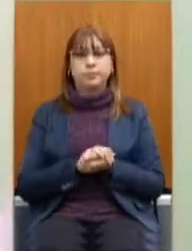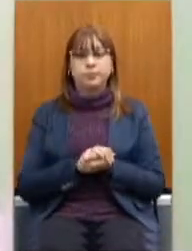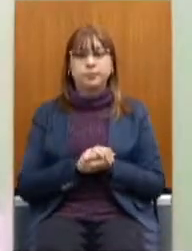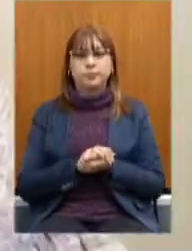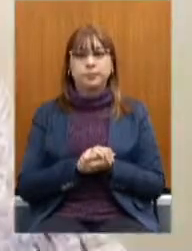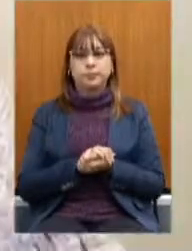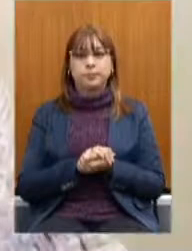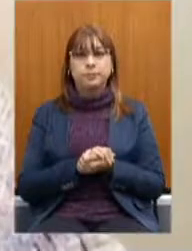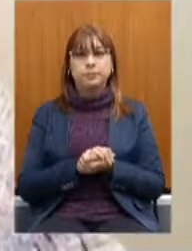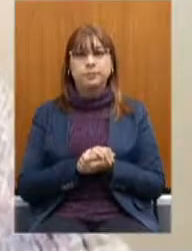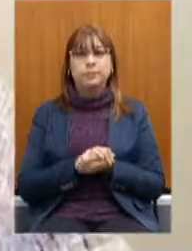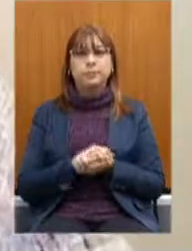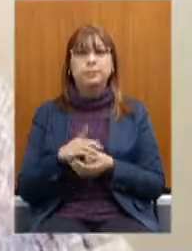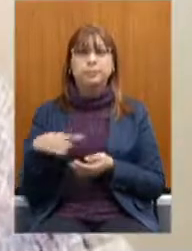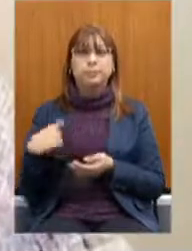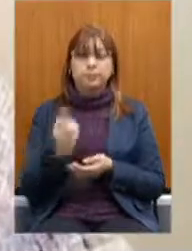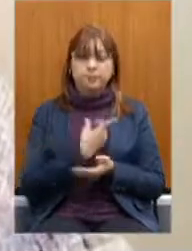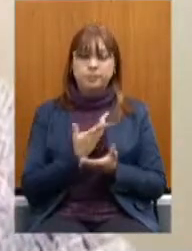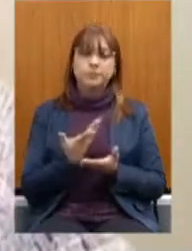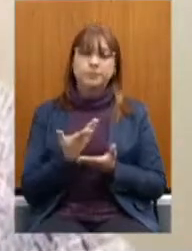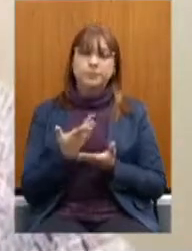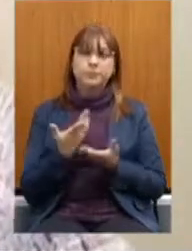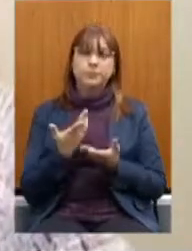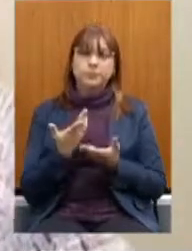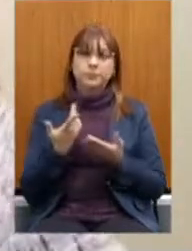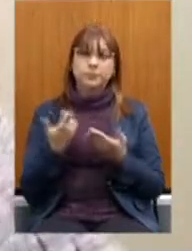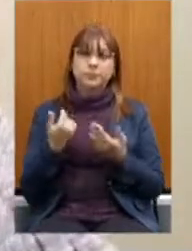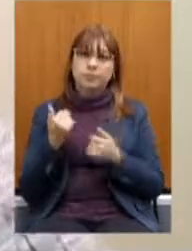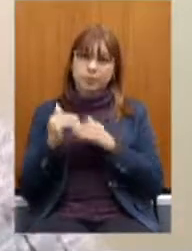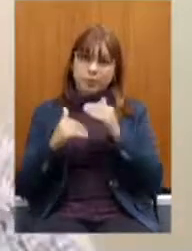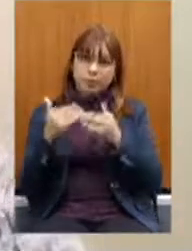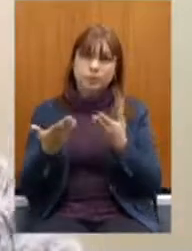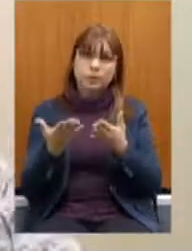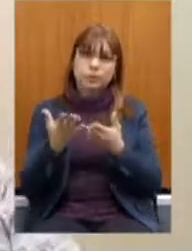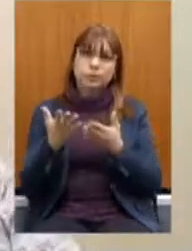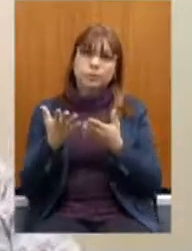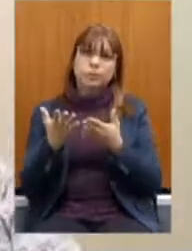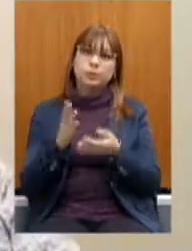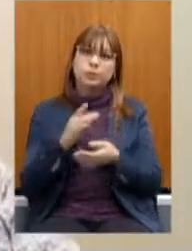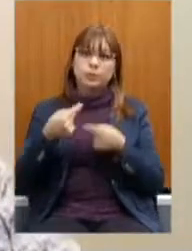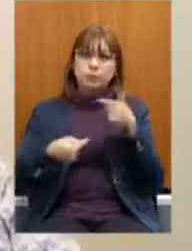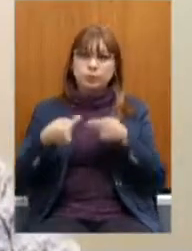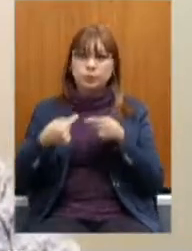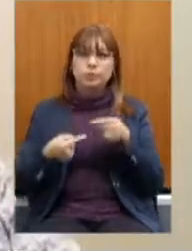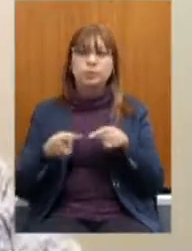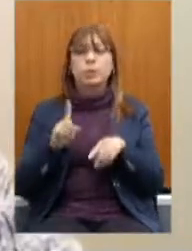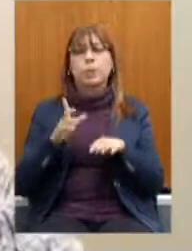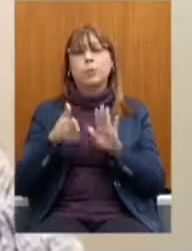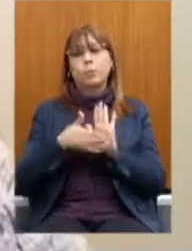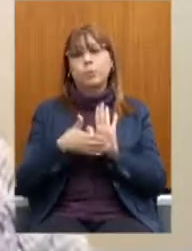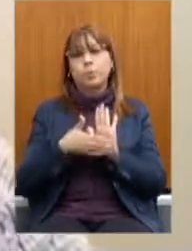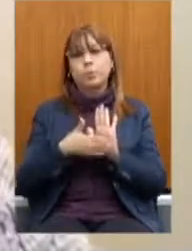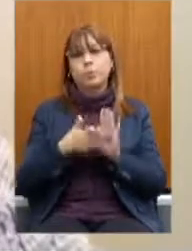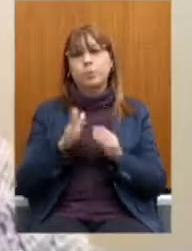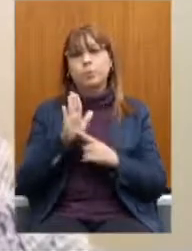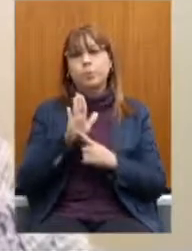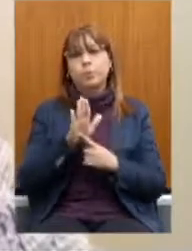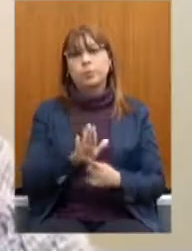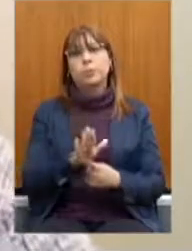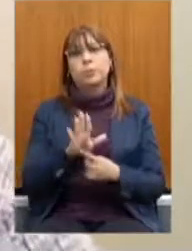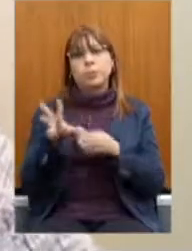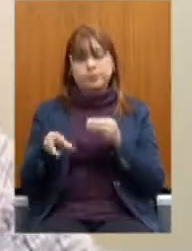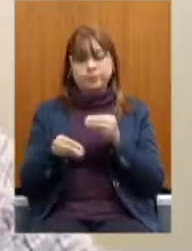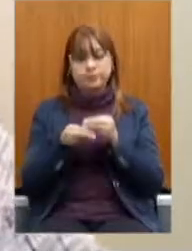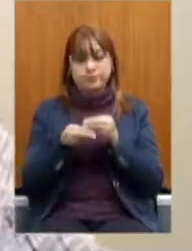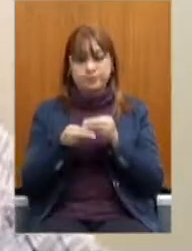nós já estamos avançando nessa discussão e com uma proposta de apresentar uma emenda,